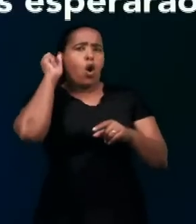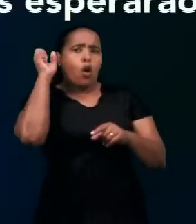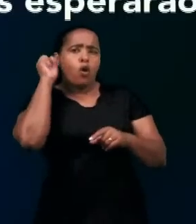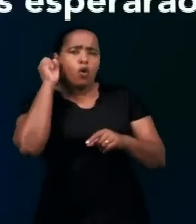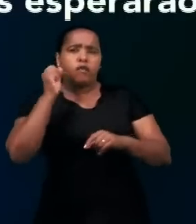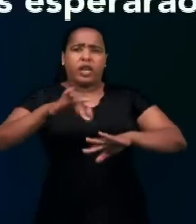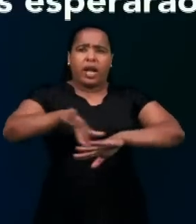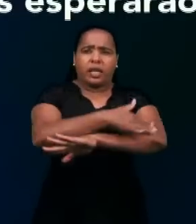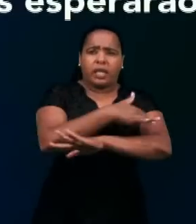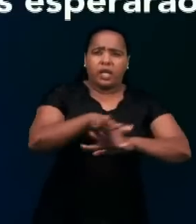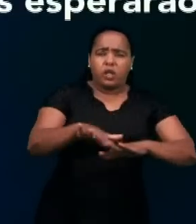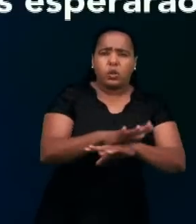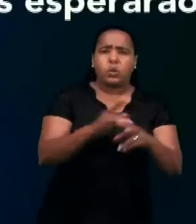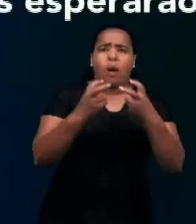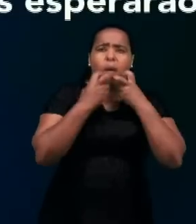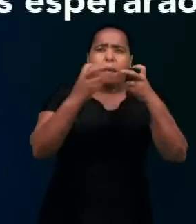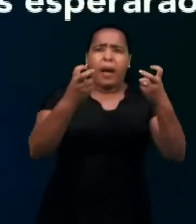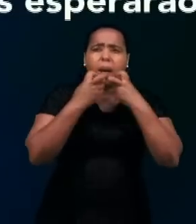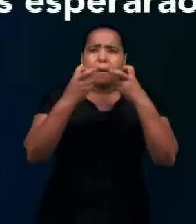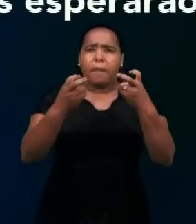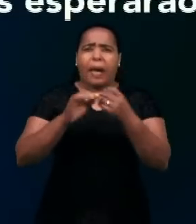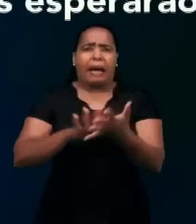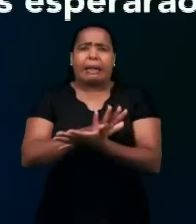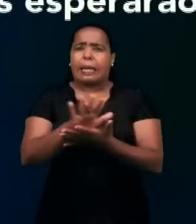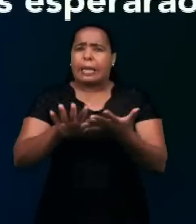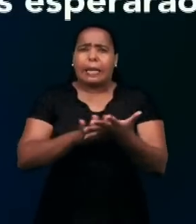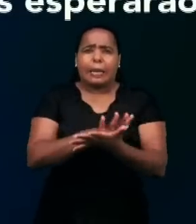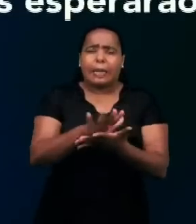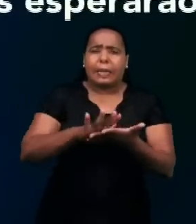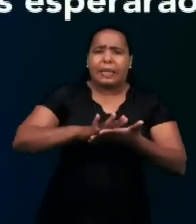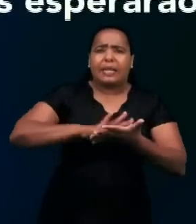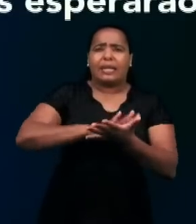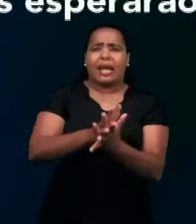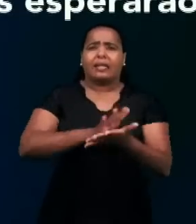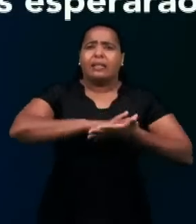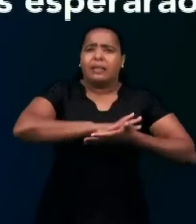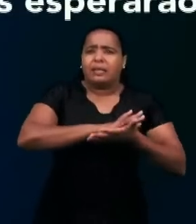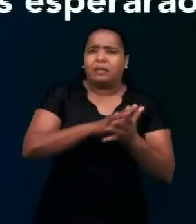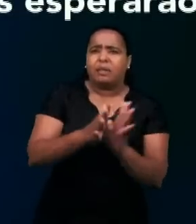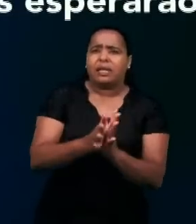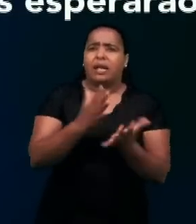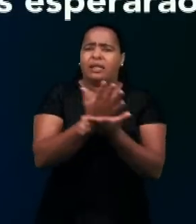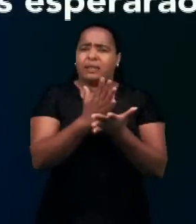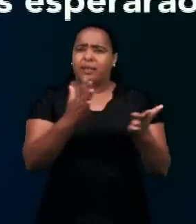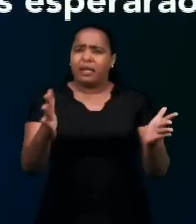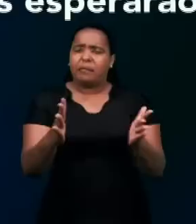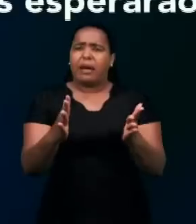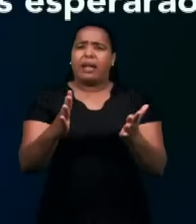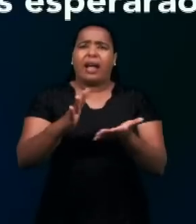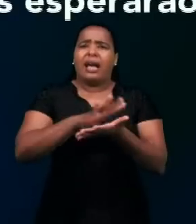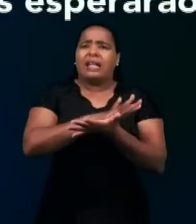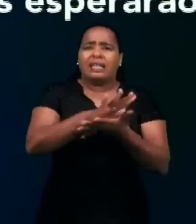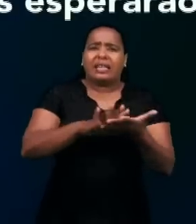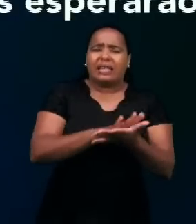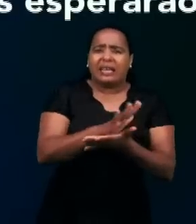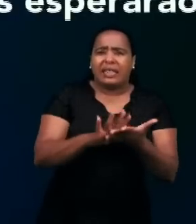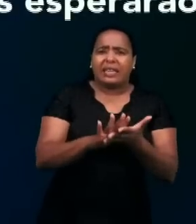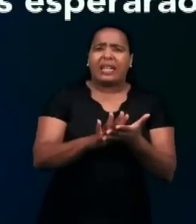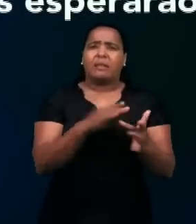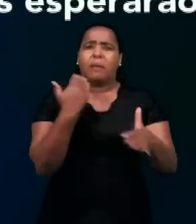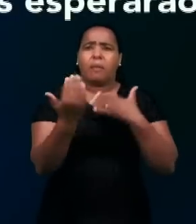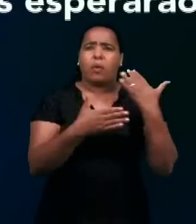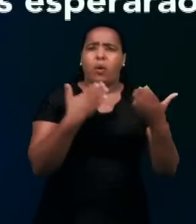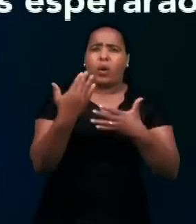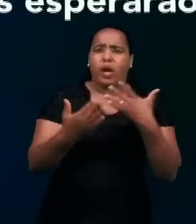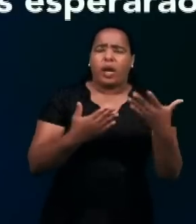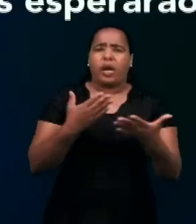quebrará e o pabilo que humea não apagará, até que saque a victória o juízo, e